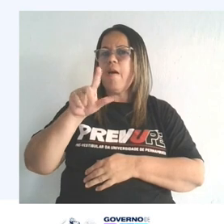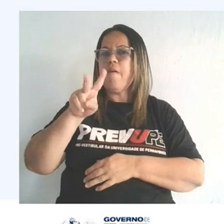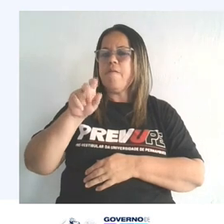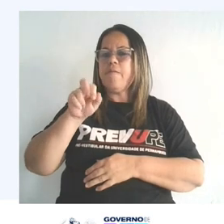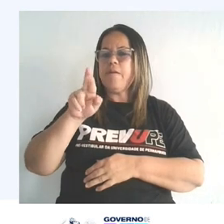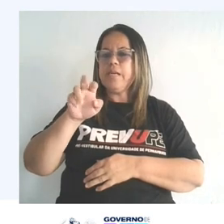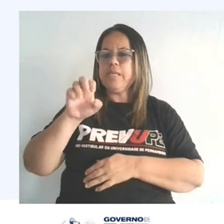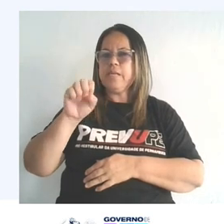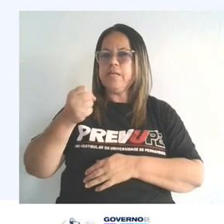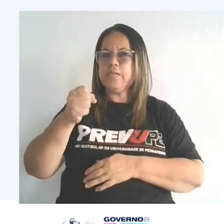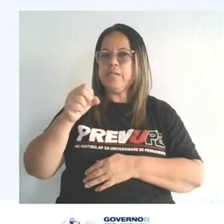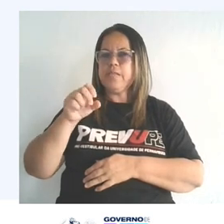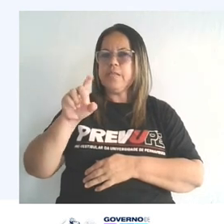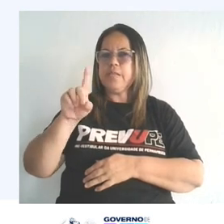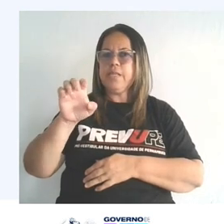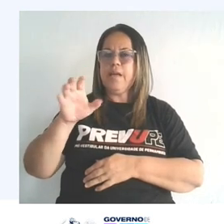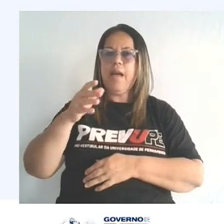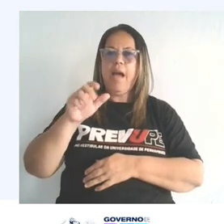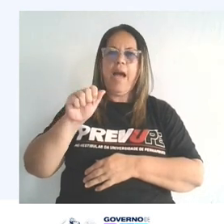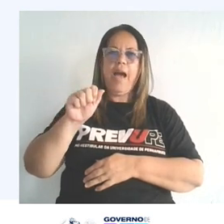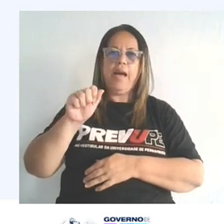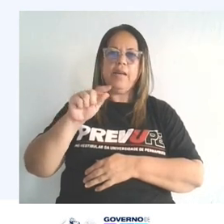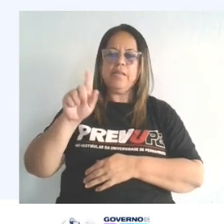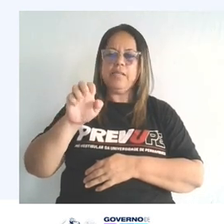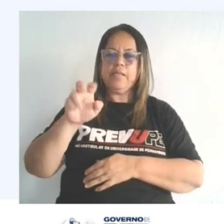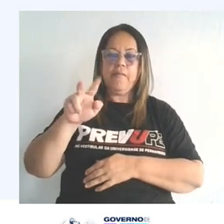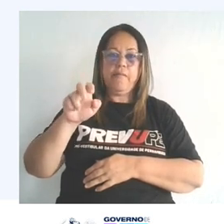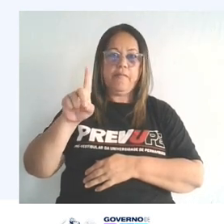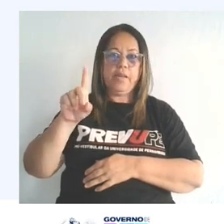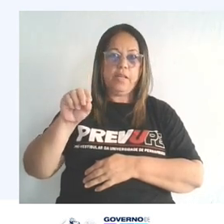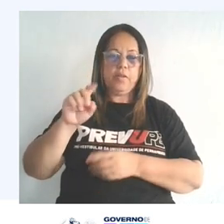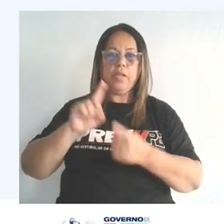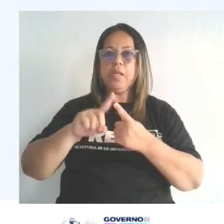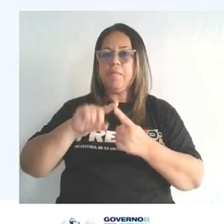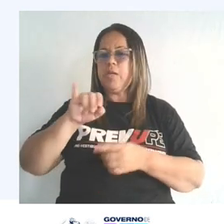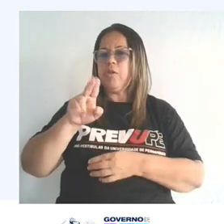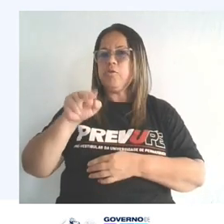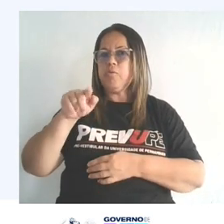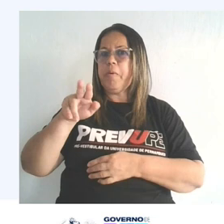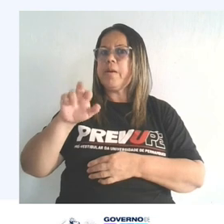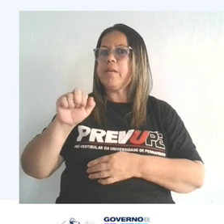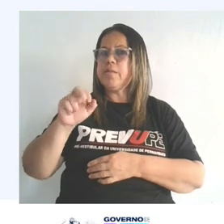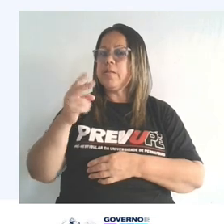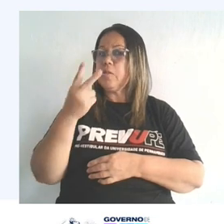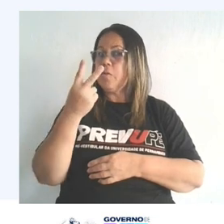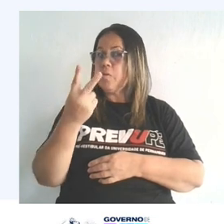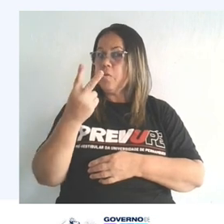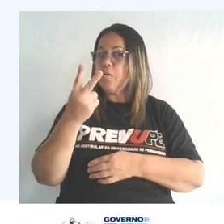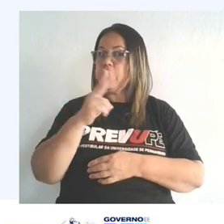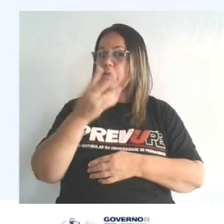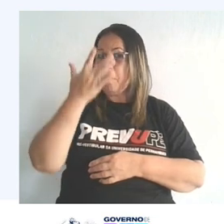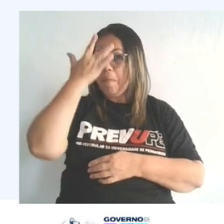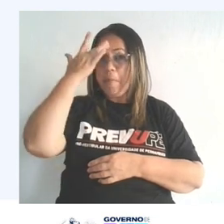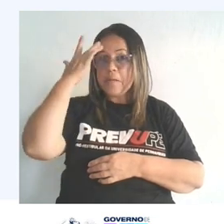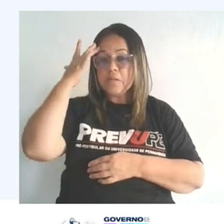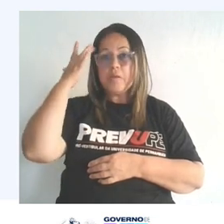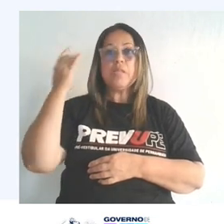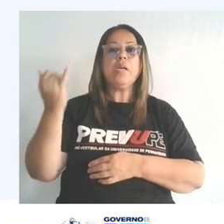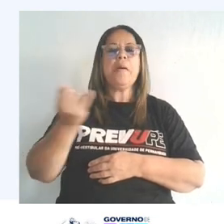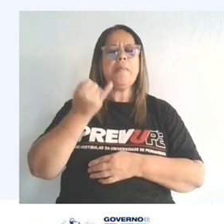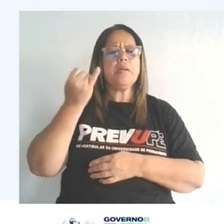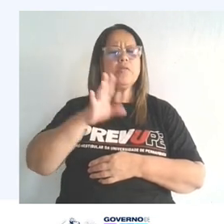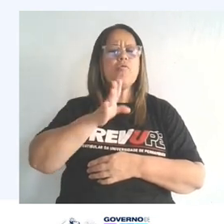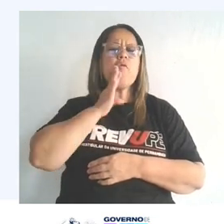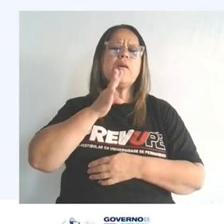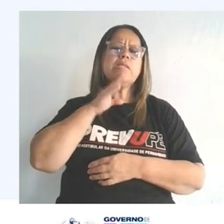e Julqueira Freire, que são dois nomes importantes dessa geração. Álvares de Azevedo é conhecido por sua